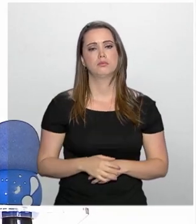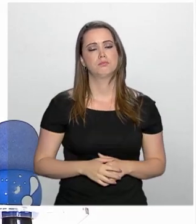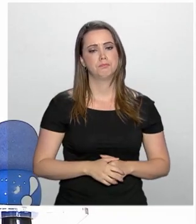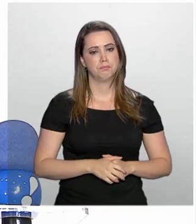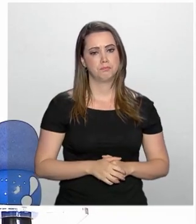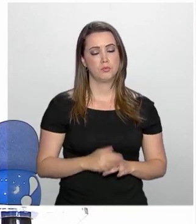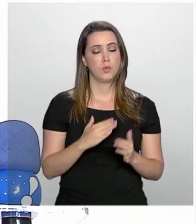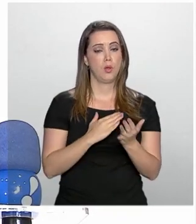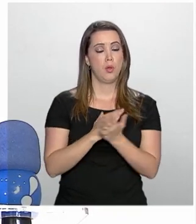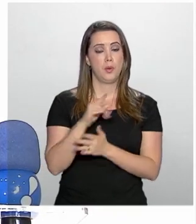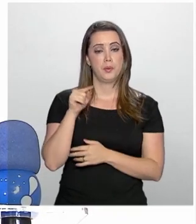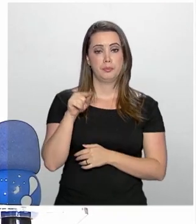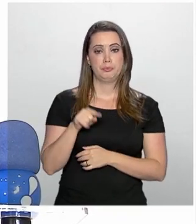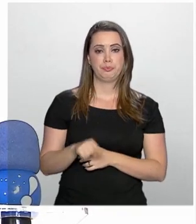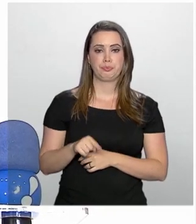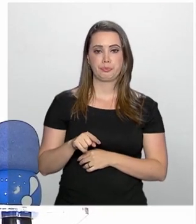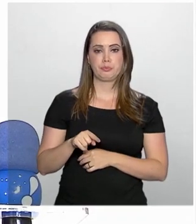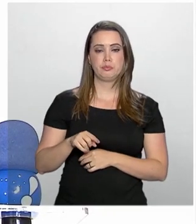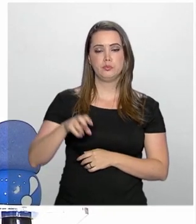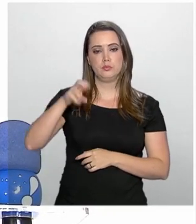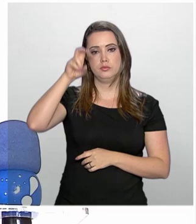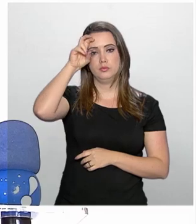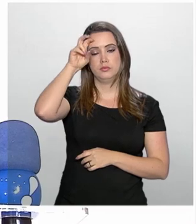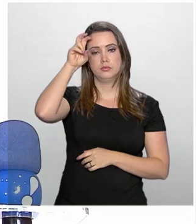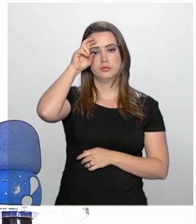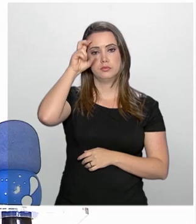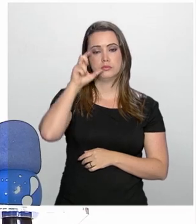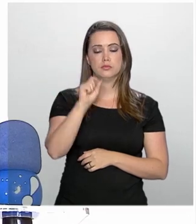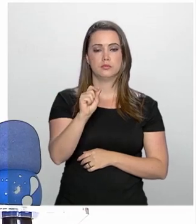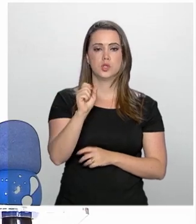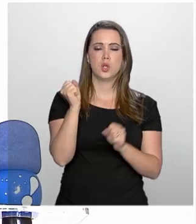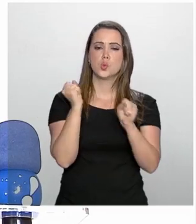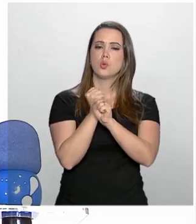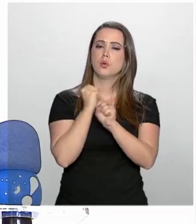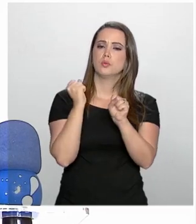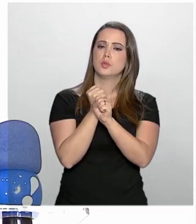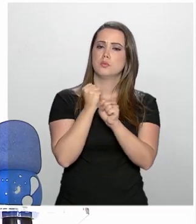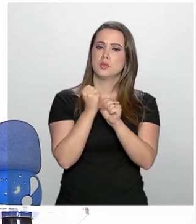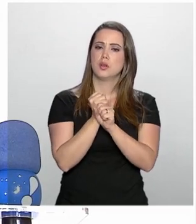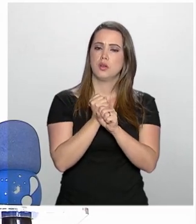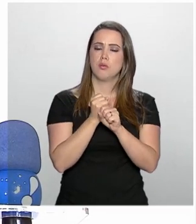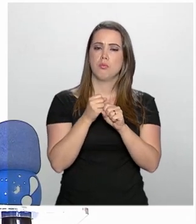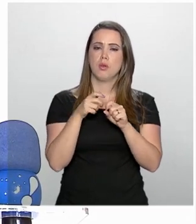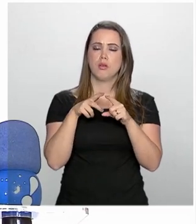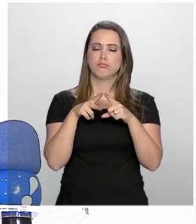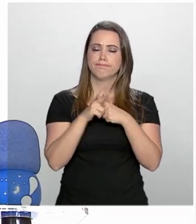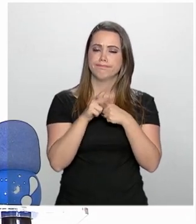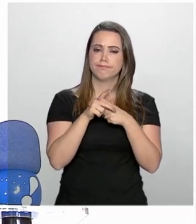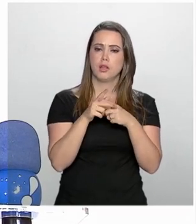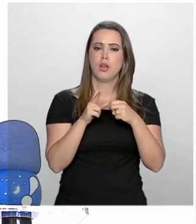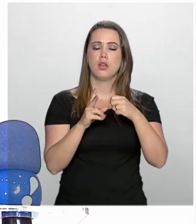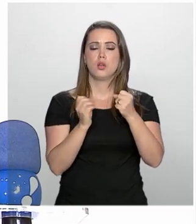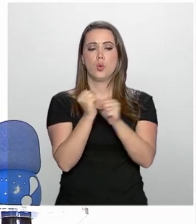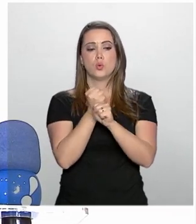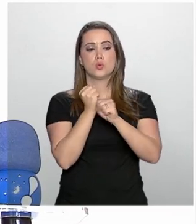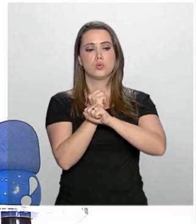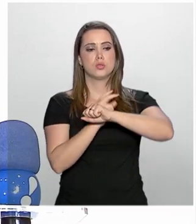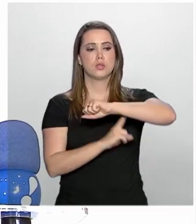Começam nesta quinta-feira as obras para construção de ponte em estrada